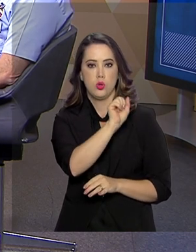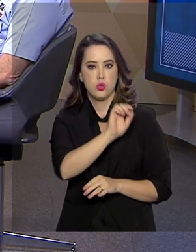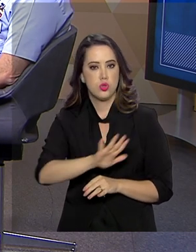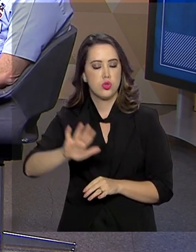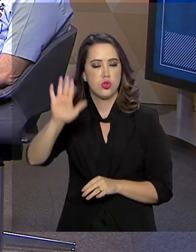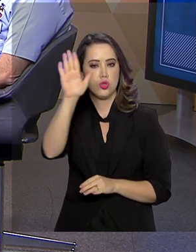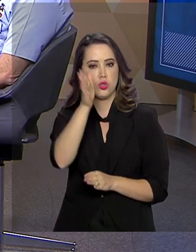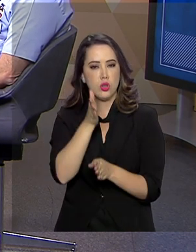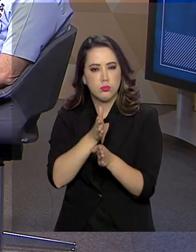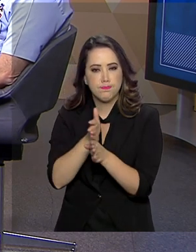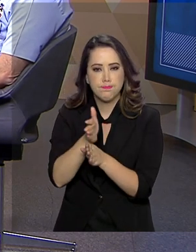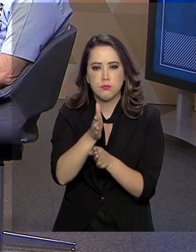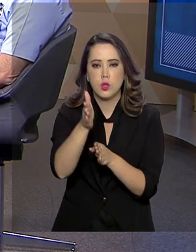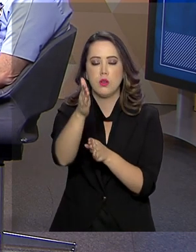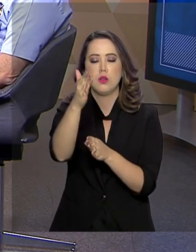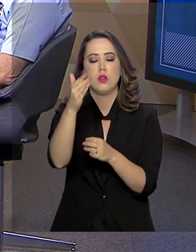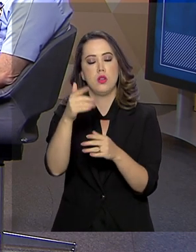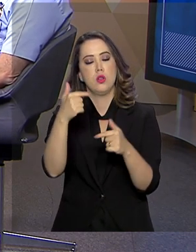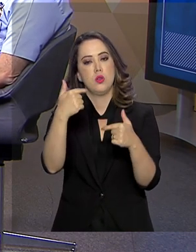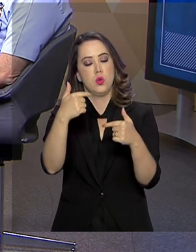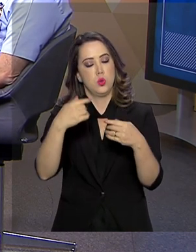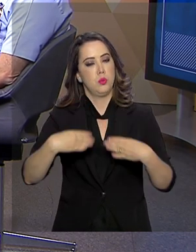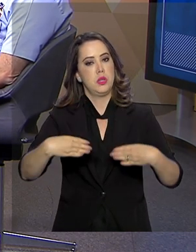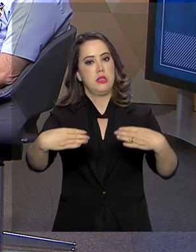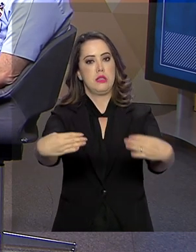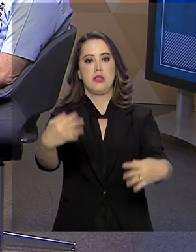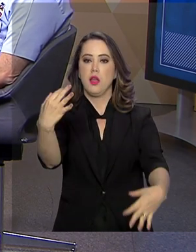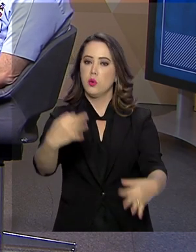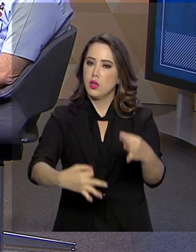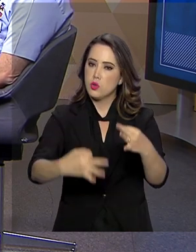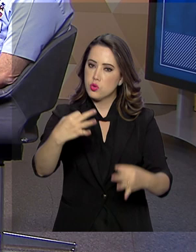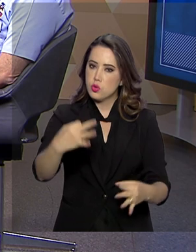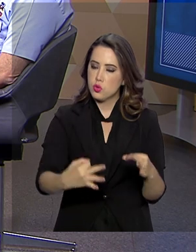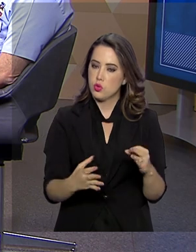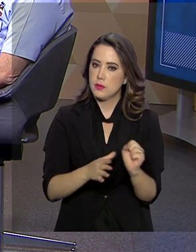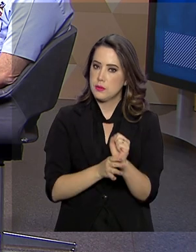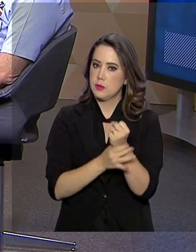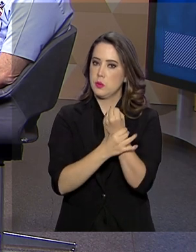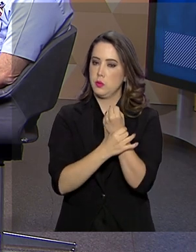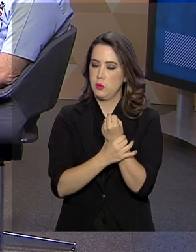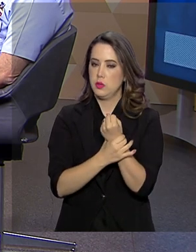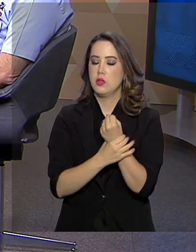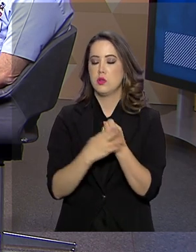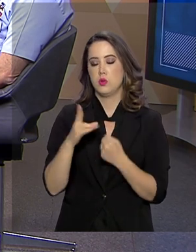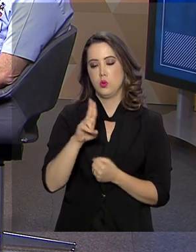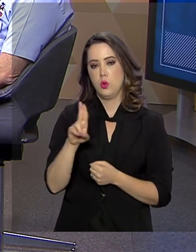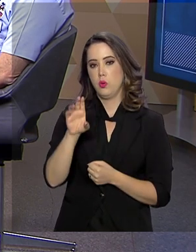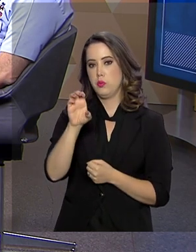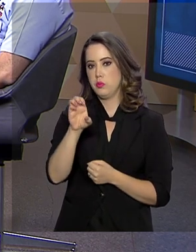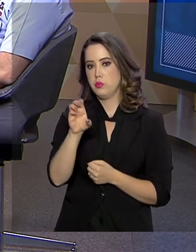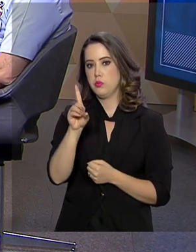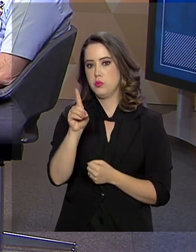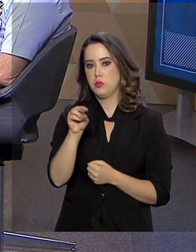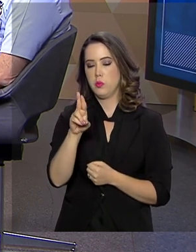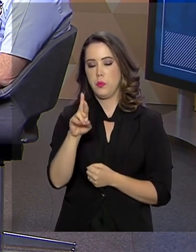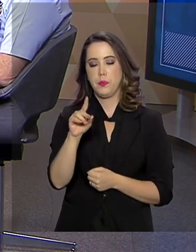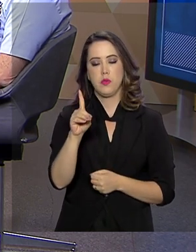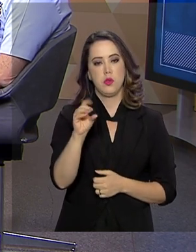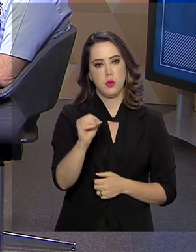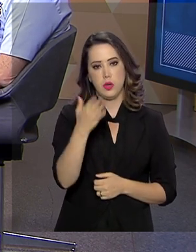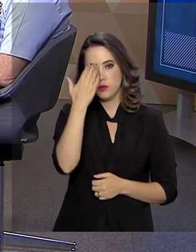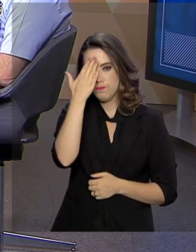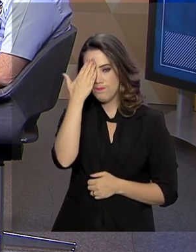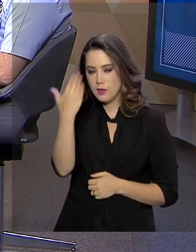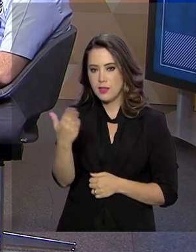Secretaria de Operações Integradas do Ministério da Justiça e Segurança Pública, Eduardo Bettini. Obrigado pela presença aqui no Brasil em